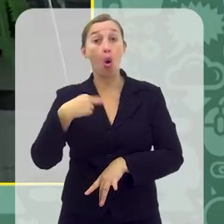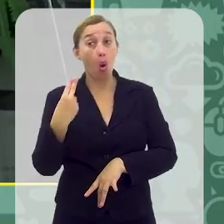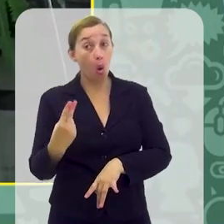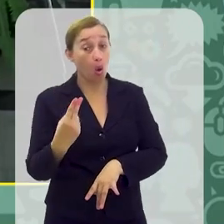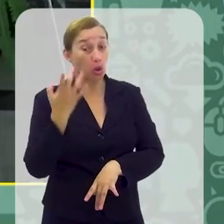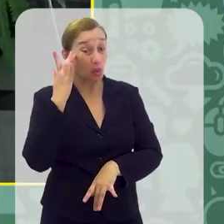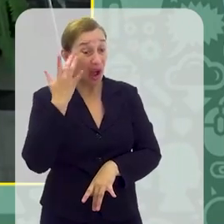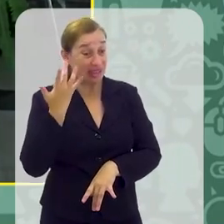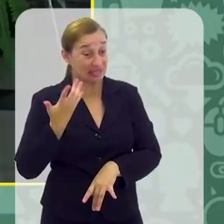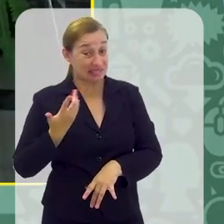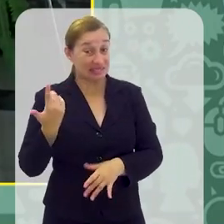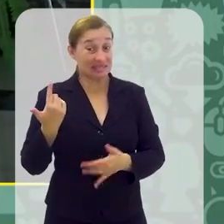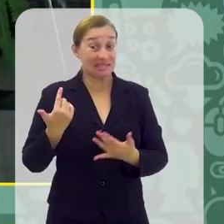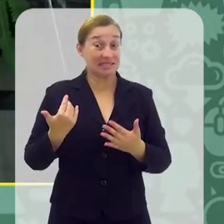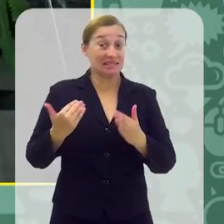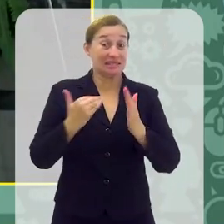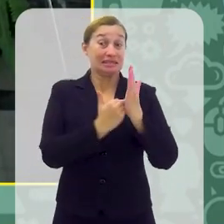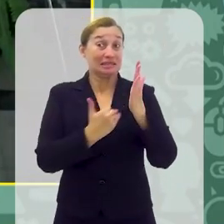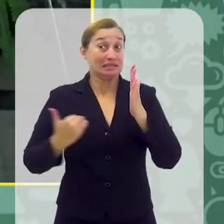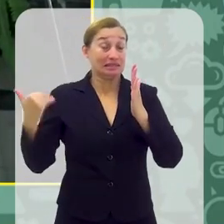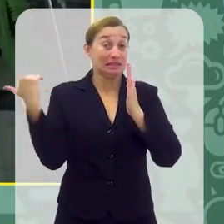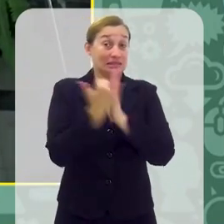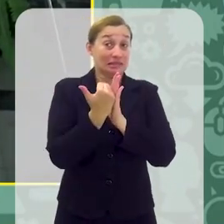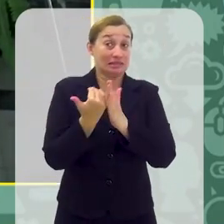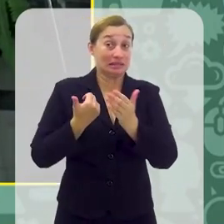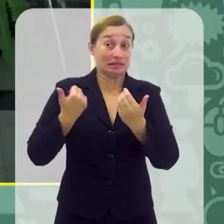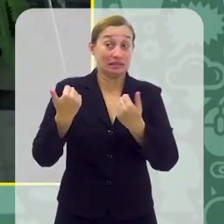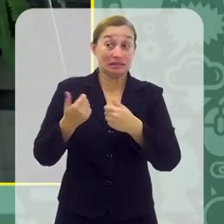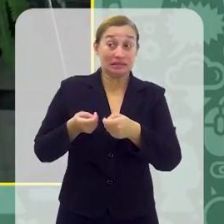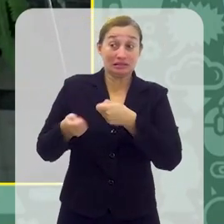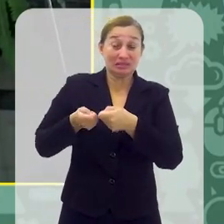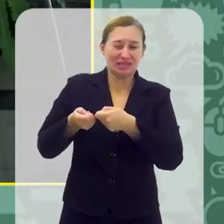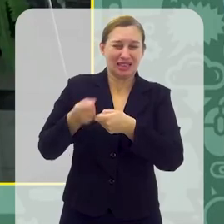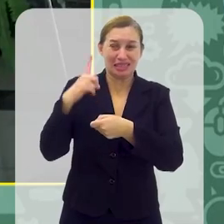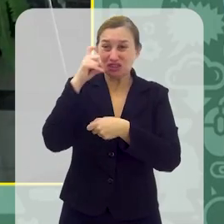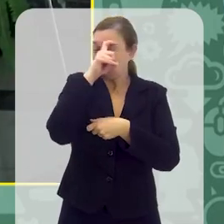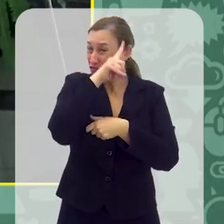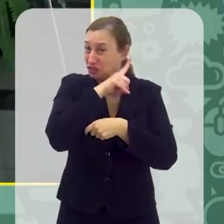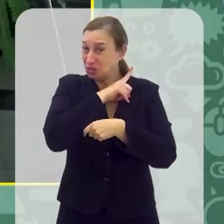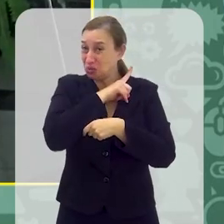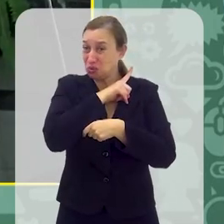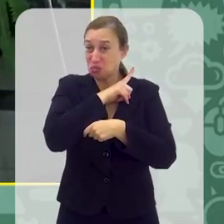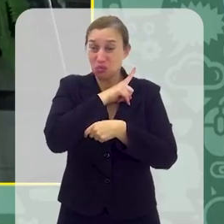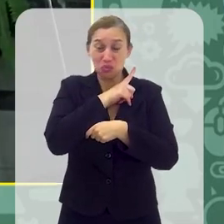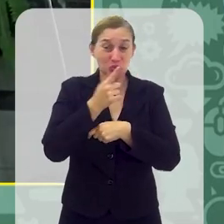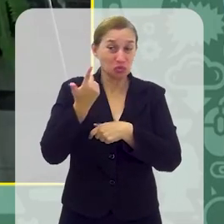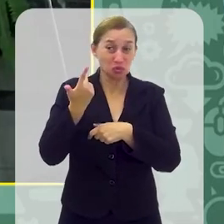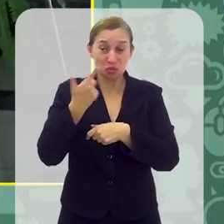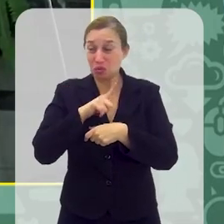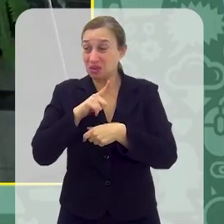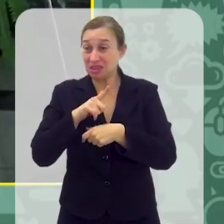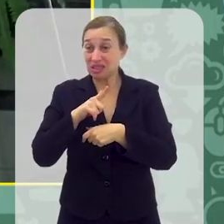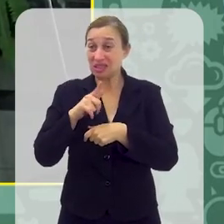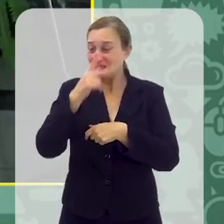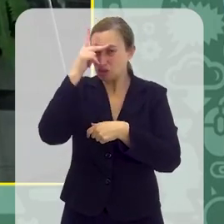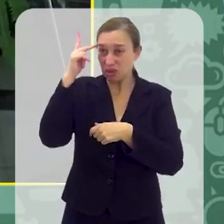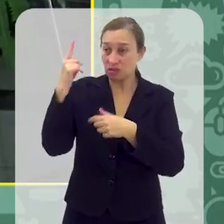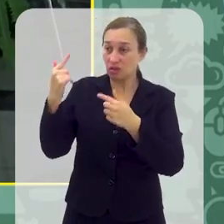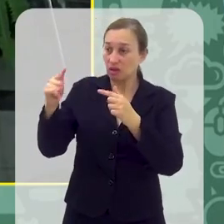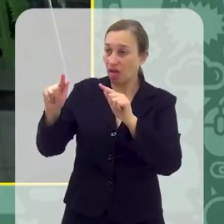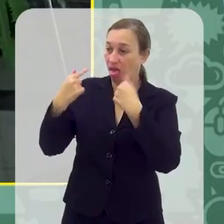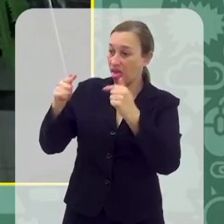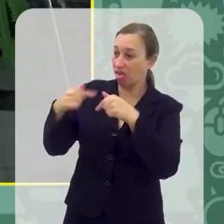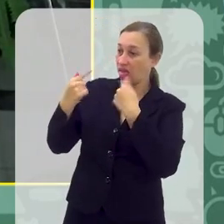acho que eu estou exagerando, eu queria segurar, diminui um pouco, está difícil de segurar, eu estou vendo que isso já não está legal, as pessoas estão reclamando?